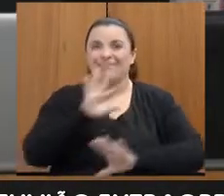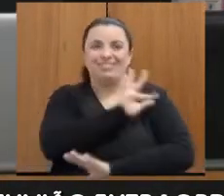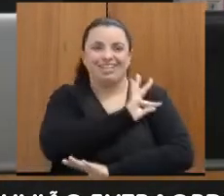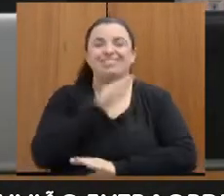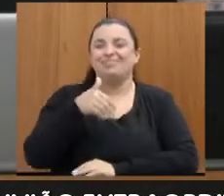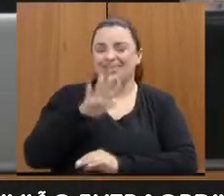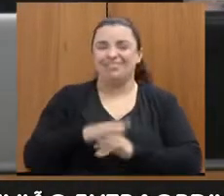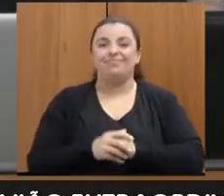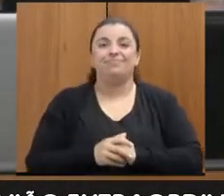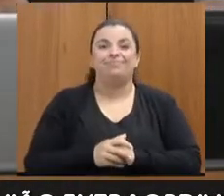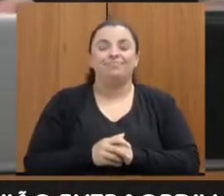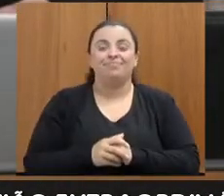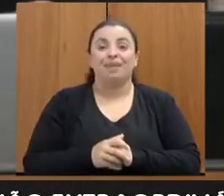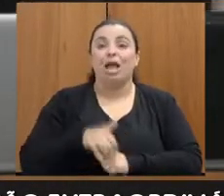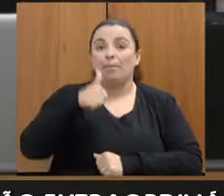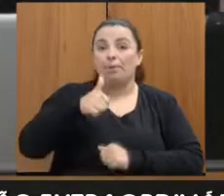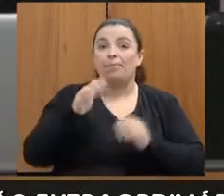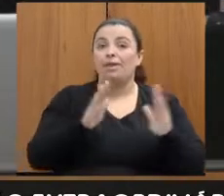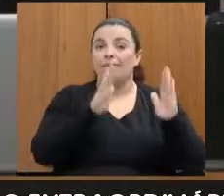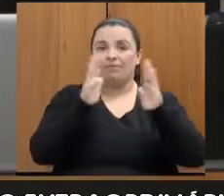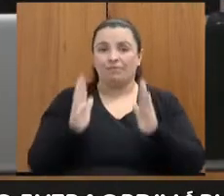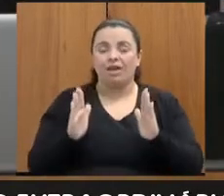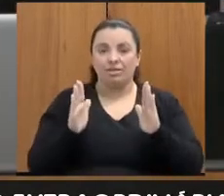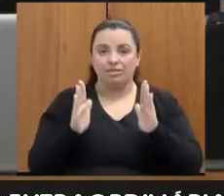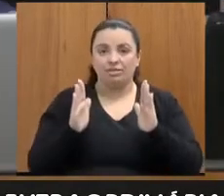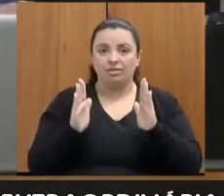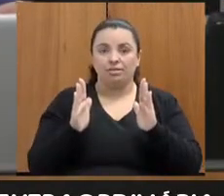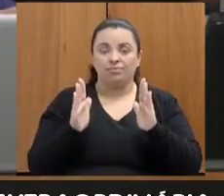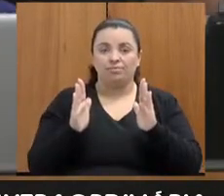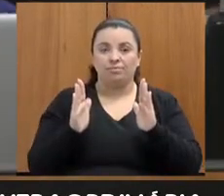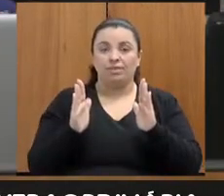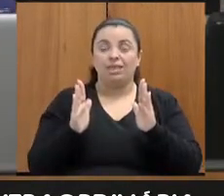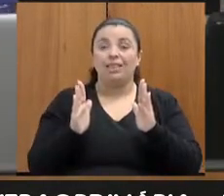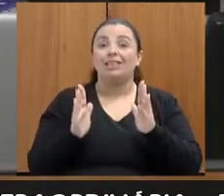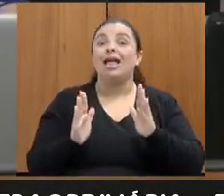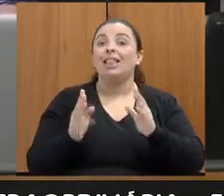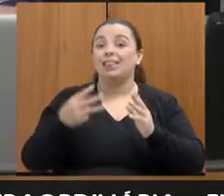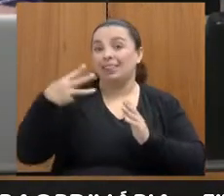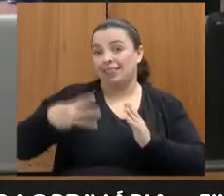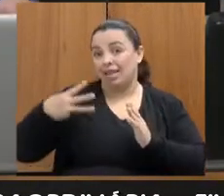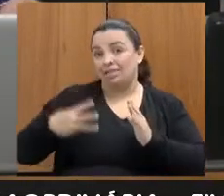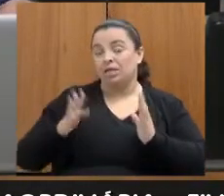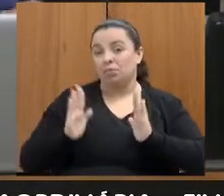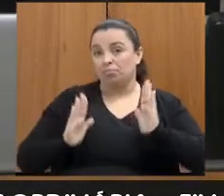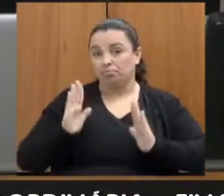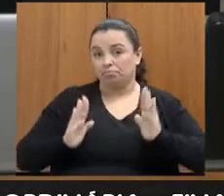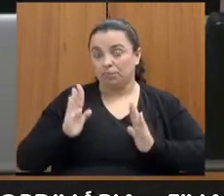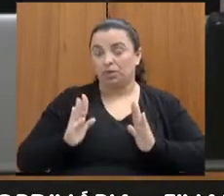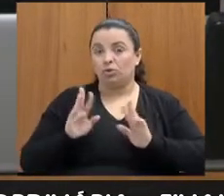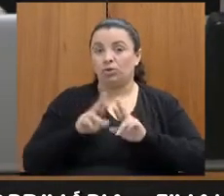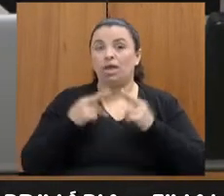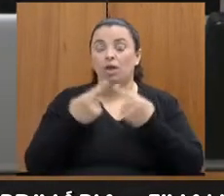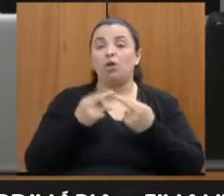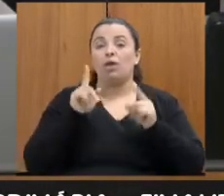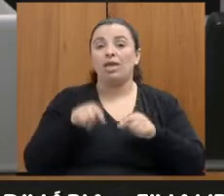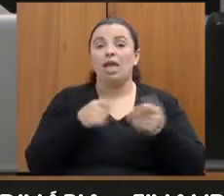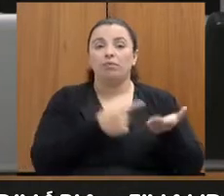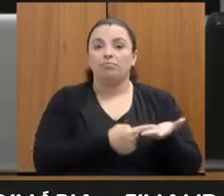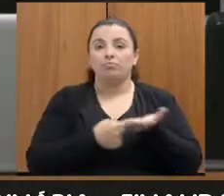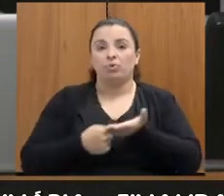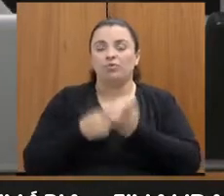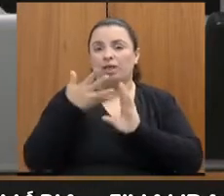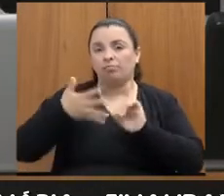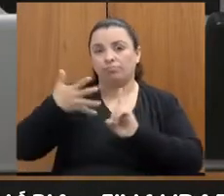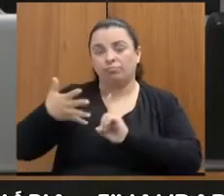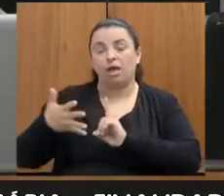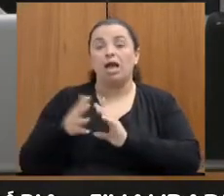Passa-se a primeira fase da terceira parte da reunião, que compreende a audiência de convidados. A presidência